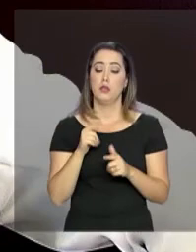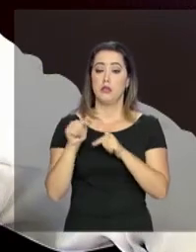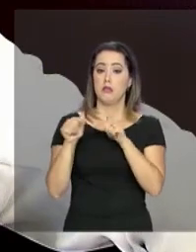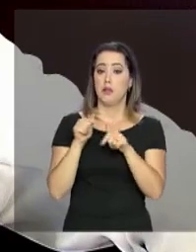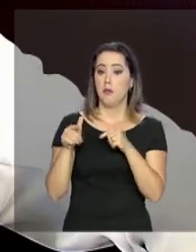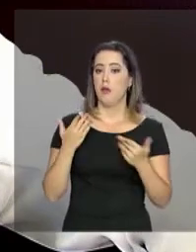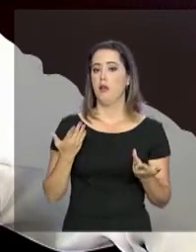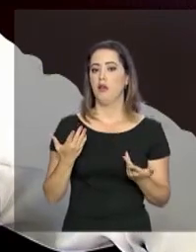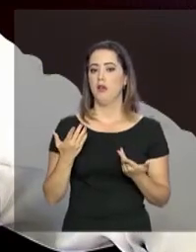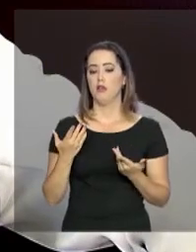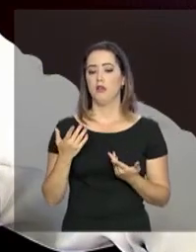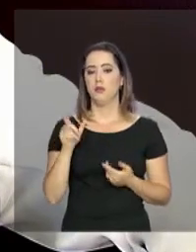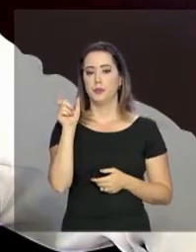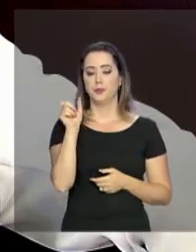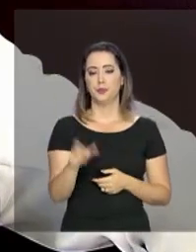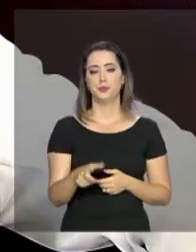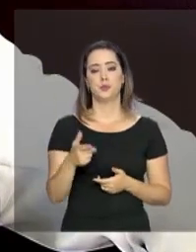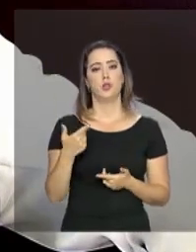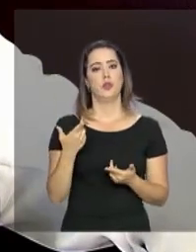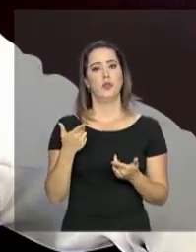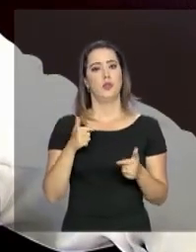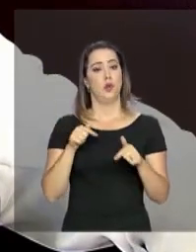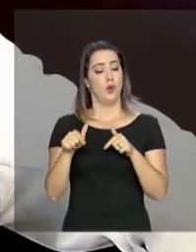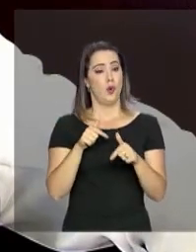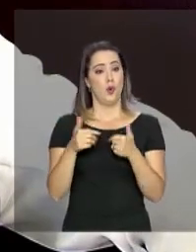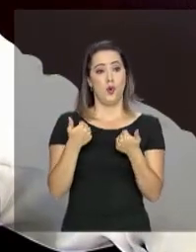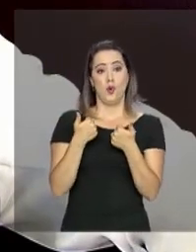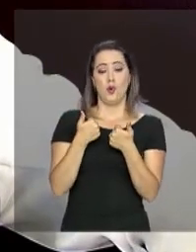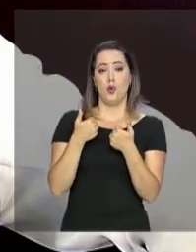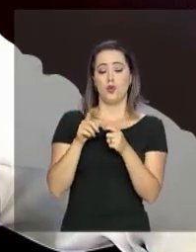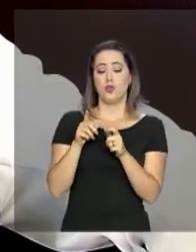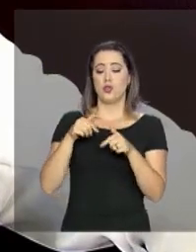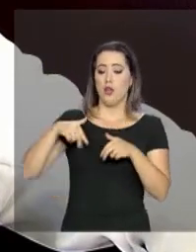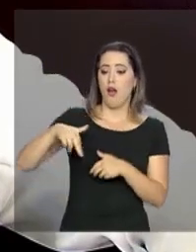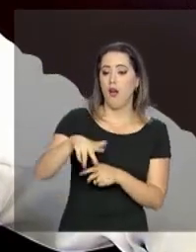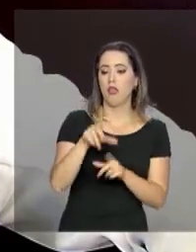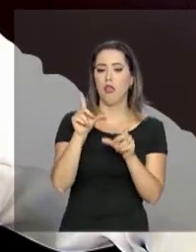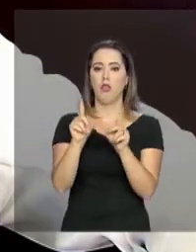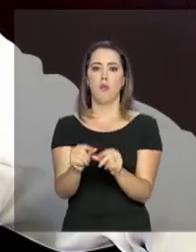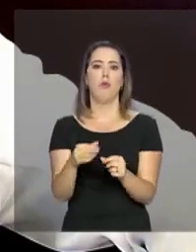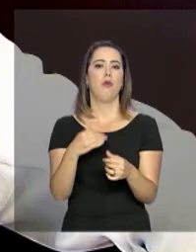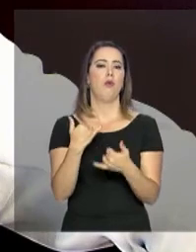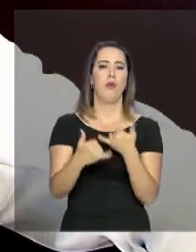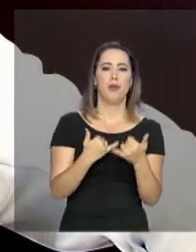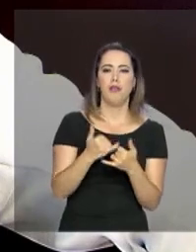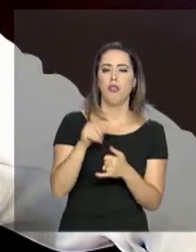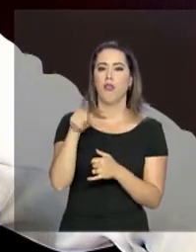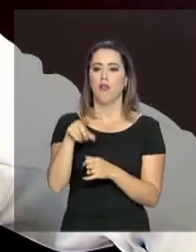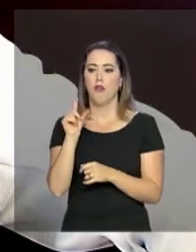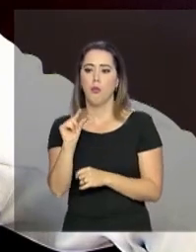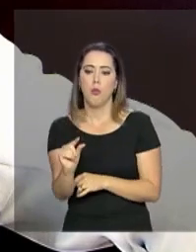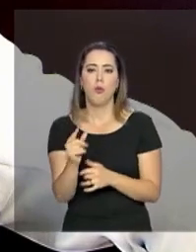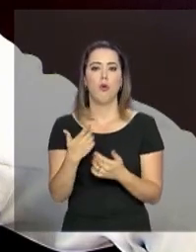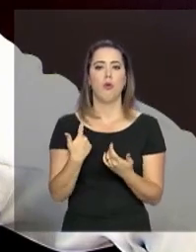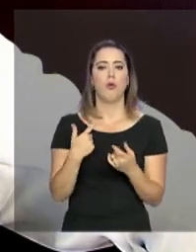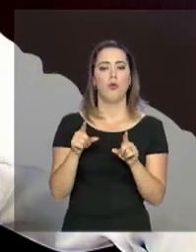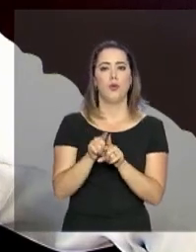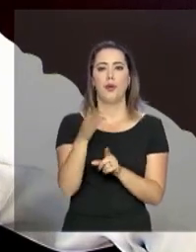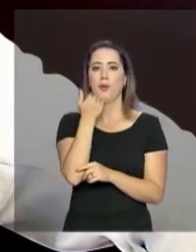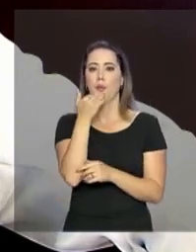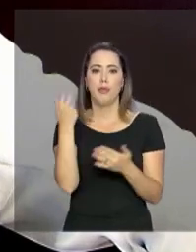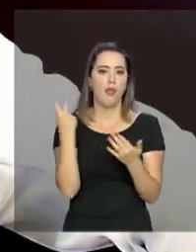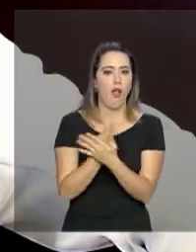sedentário, deslocamentos sedentários, o lazer sedentário e uma comida absolutamente inadequada,